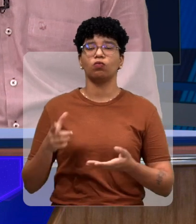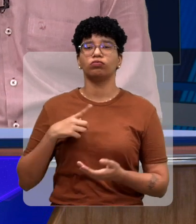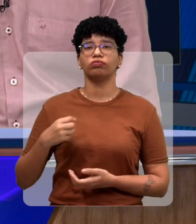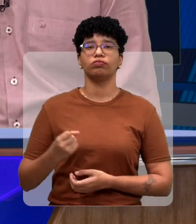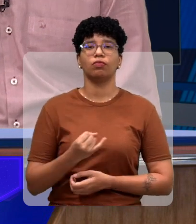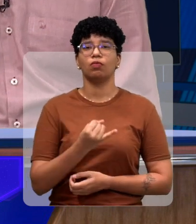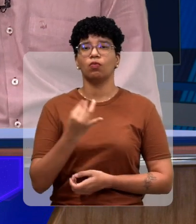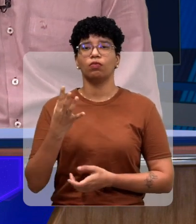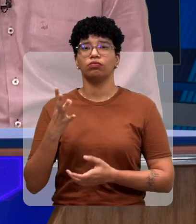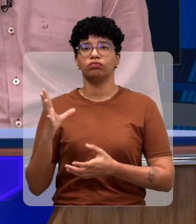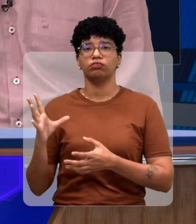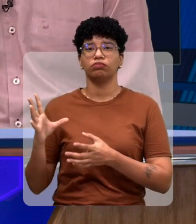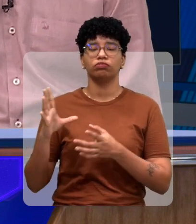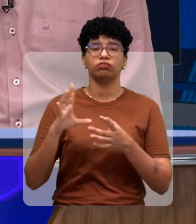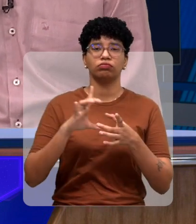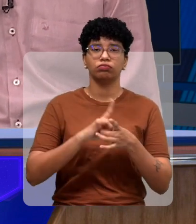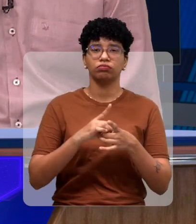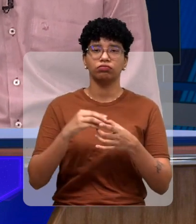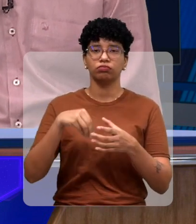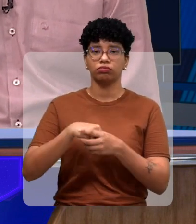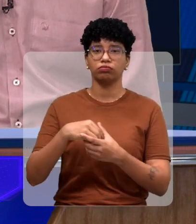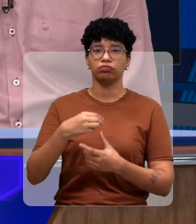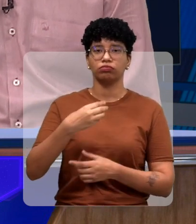tem quantos associados na ADVIT, Antônio Carlos?